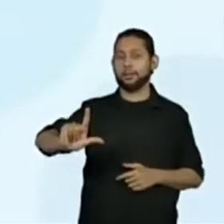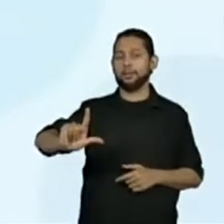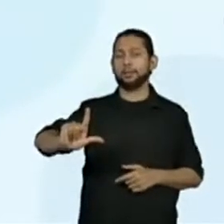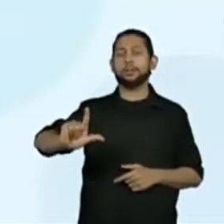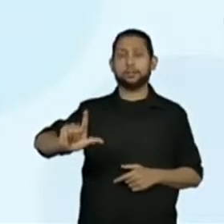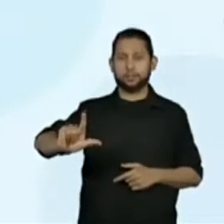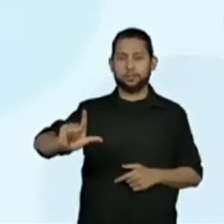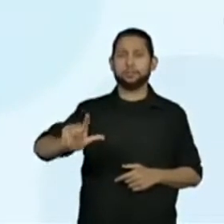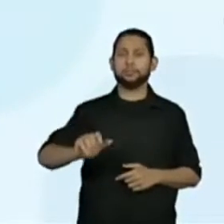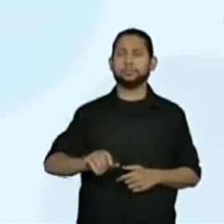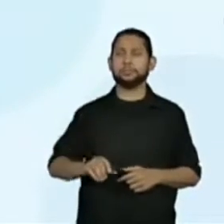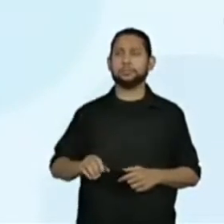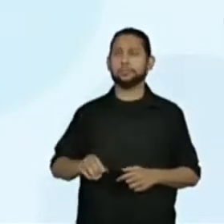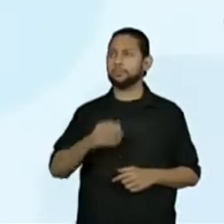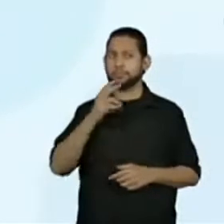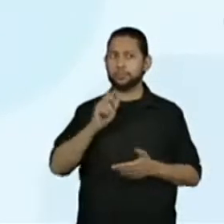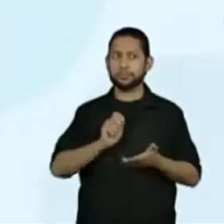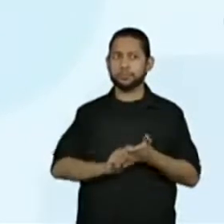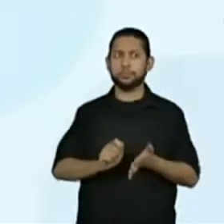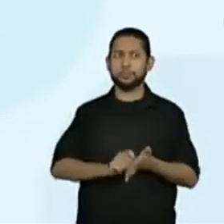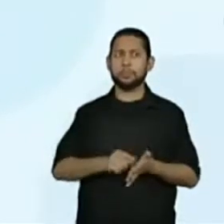Eu não terminei a carta.